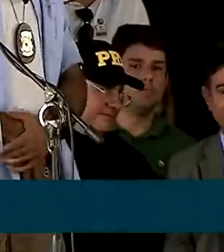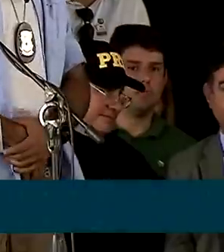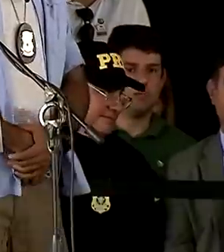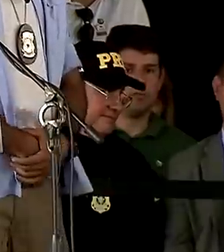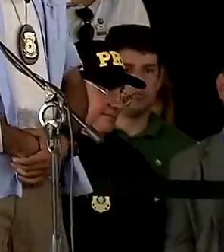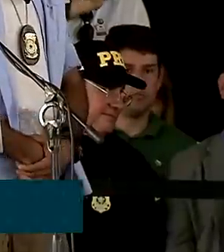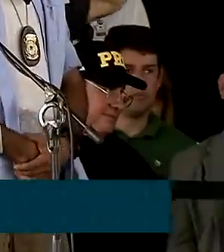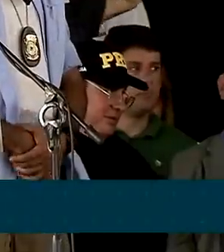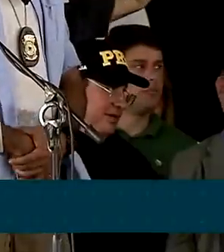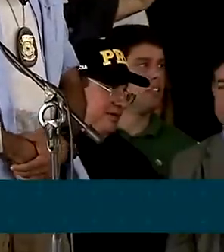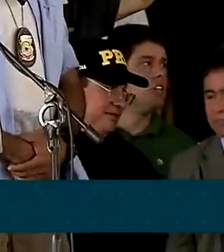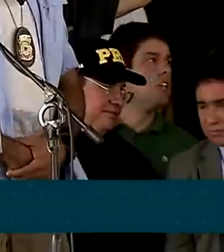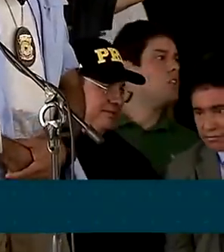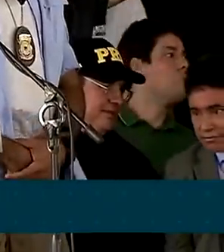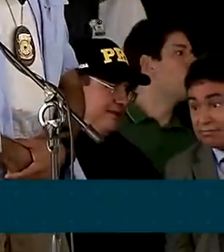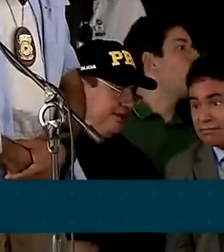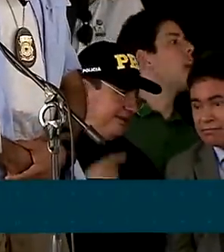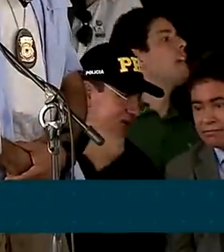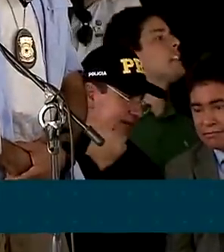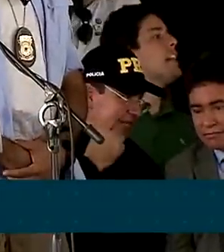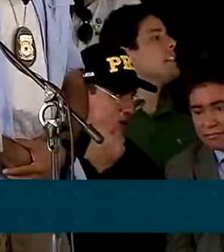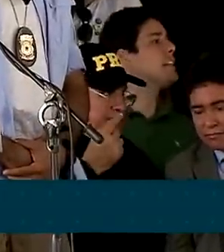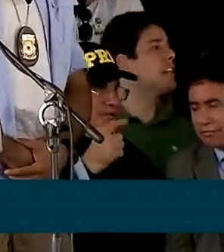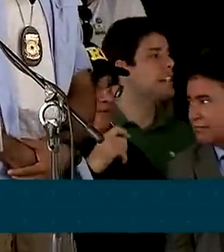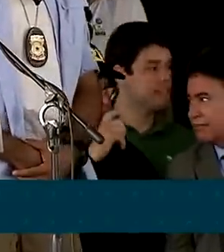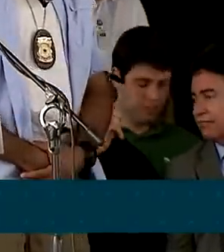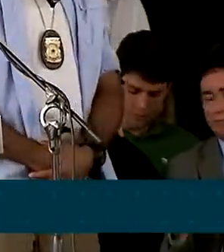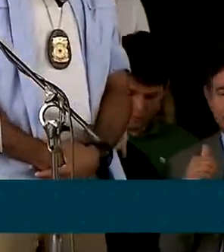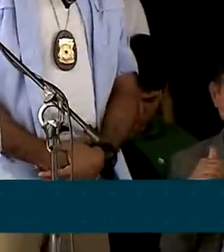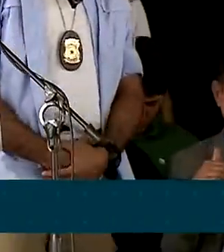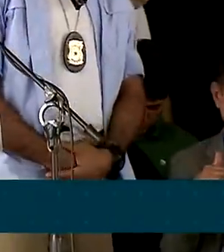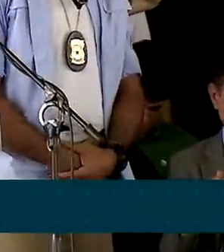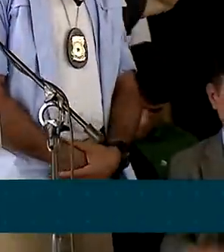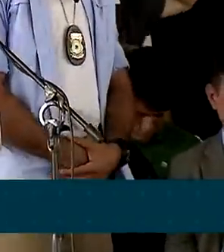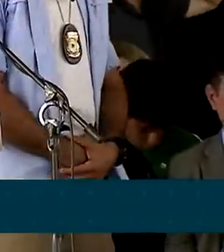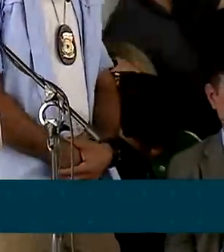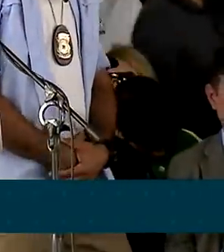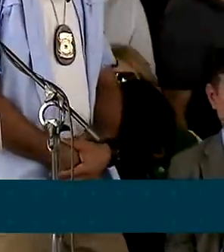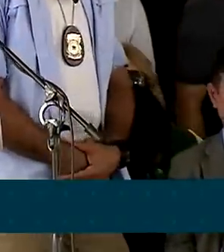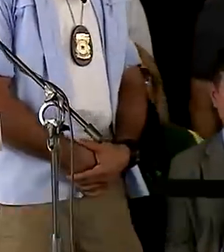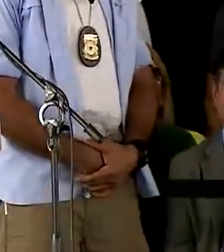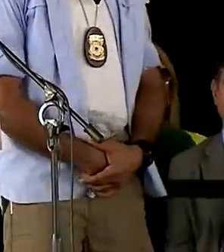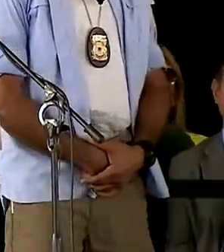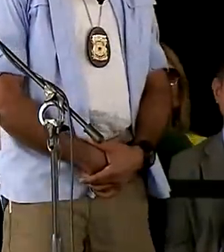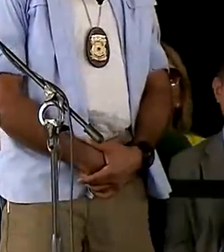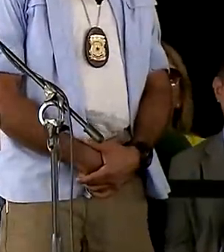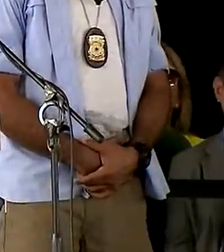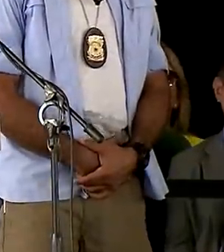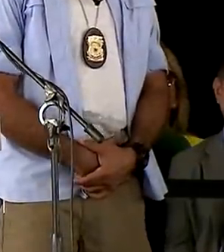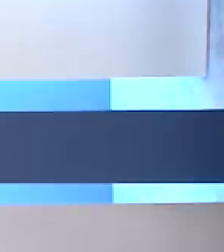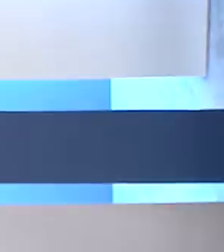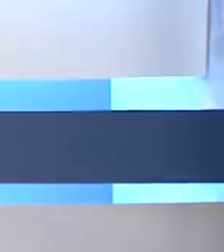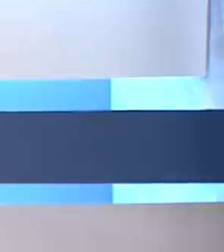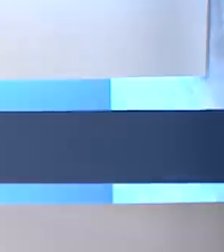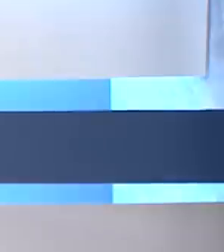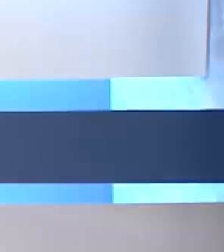internet em todos os trens, durante todo o funcionamento. Os trens terão internet para as pessoas.